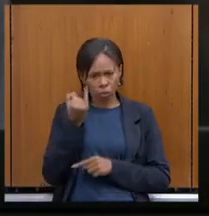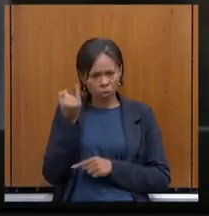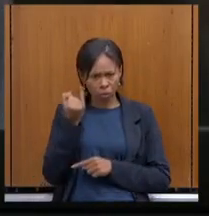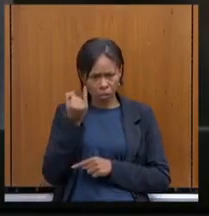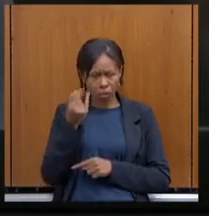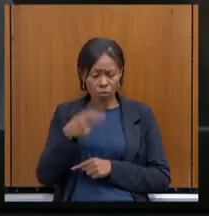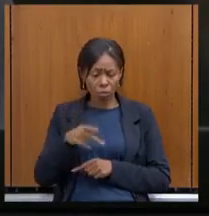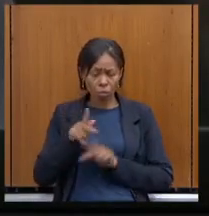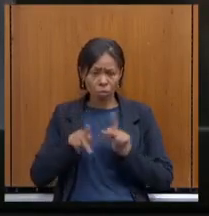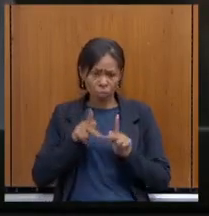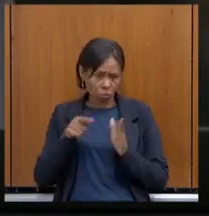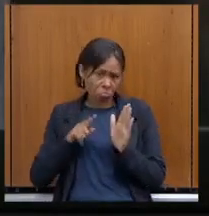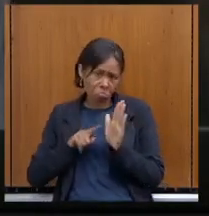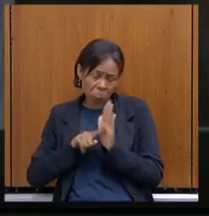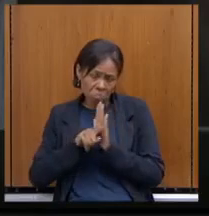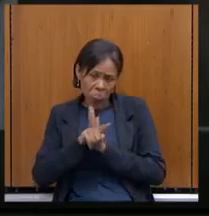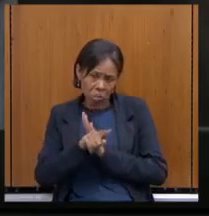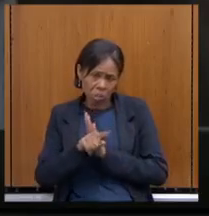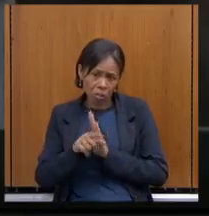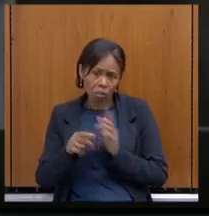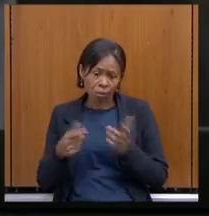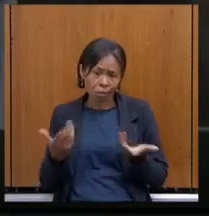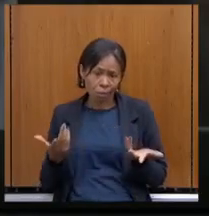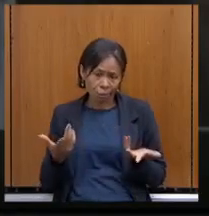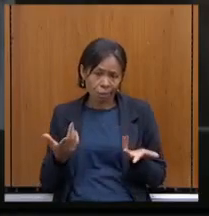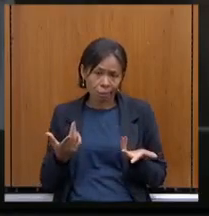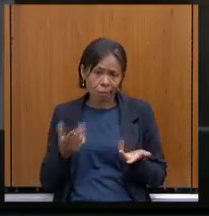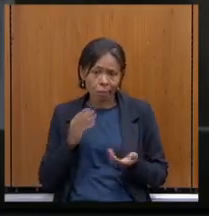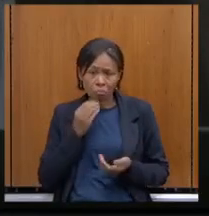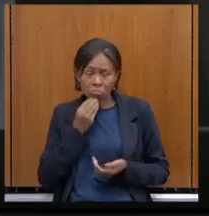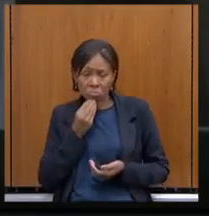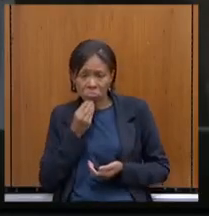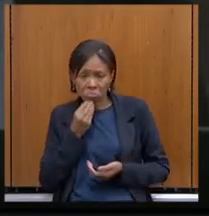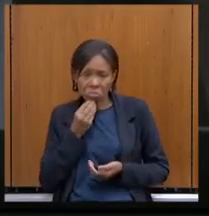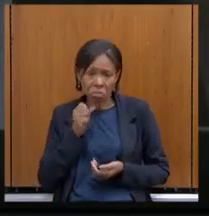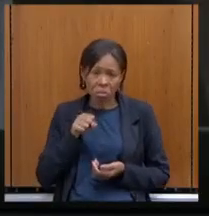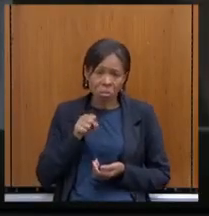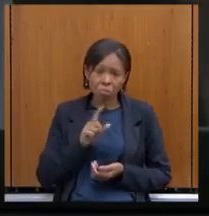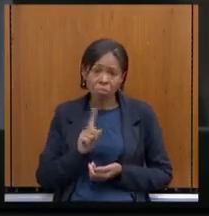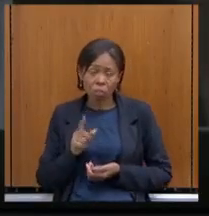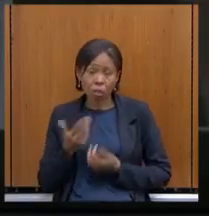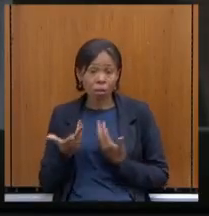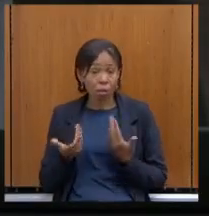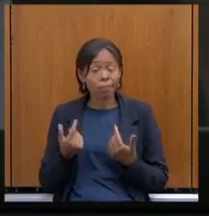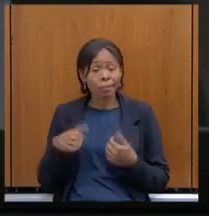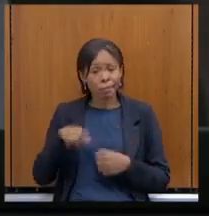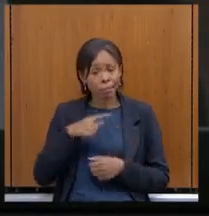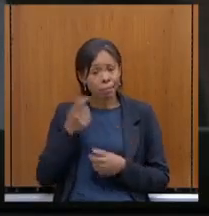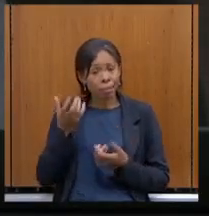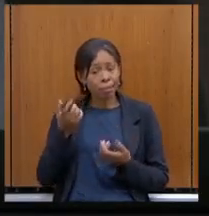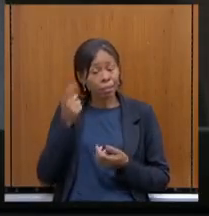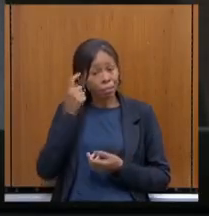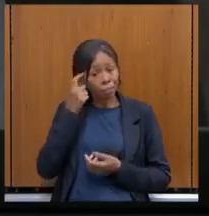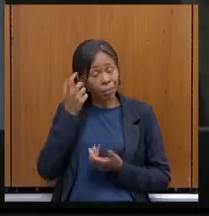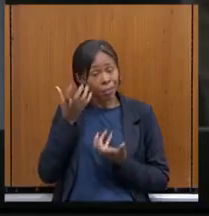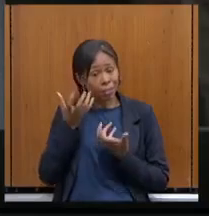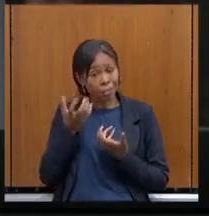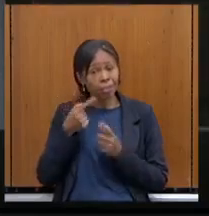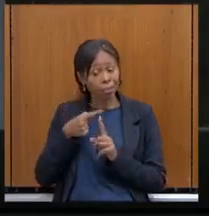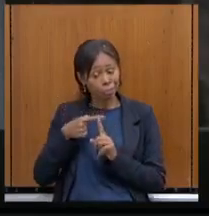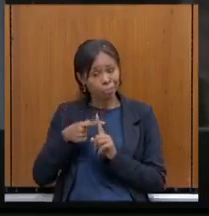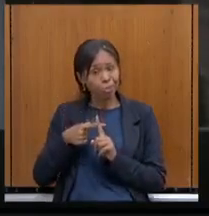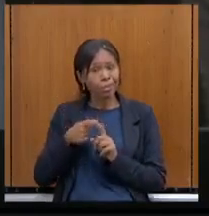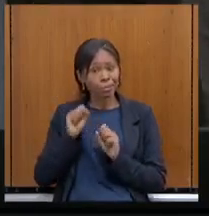dizer, é uma pergunta, né? Lógico que deve estar pretendendo e nós esperamos que essa álgebra seja positiva. Quais